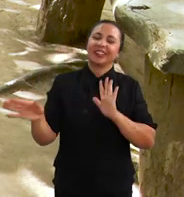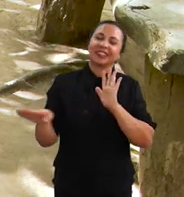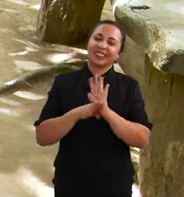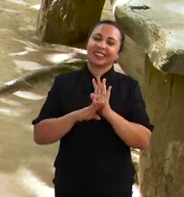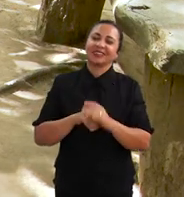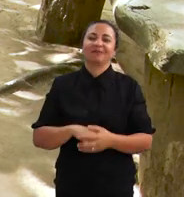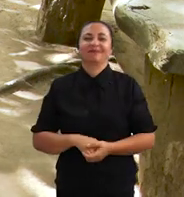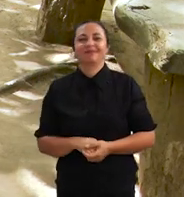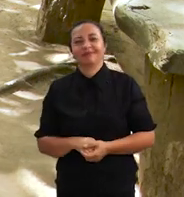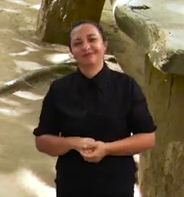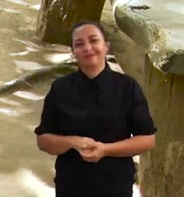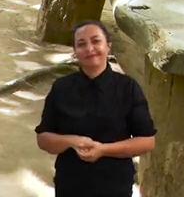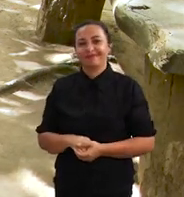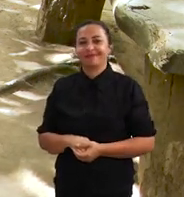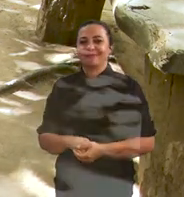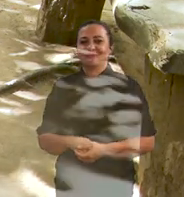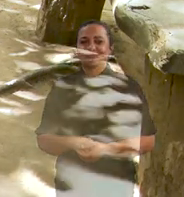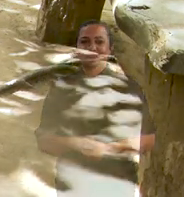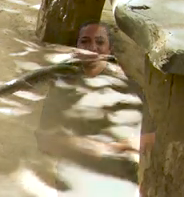Tchau, tchau e até lá!